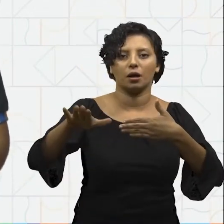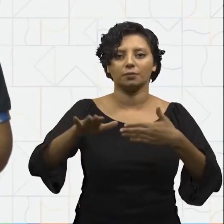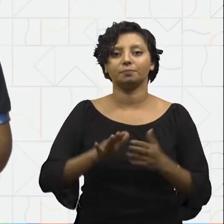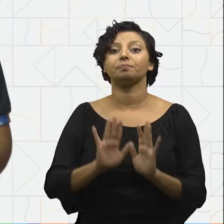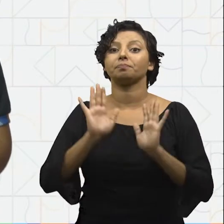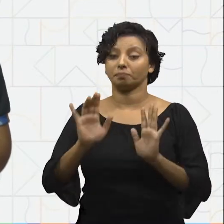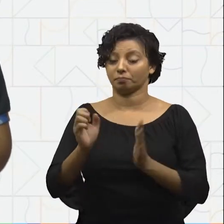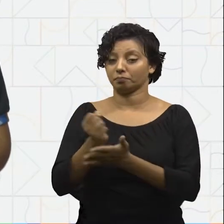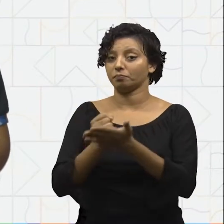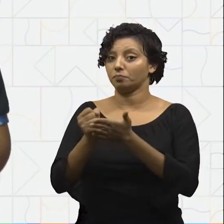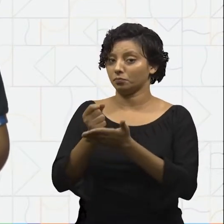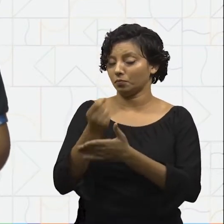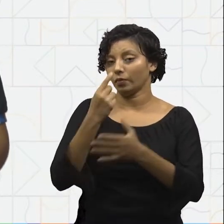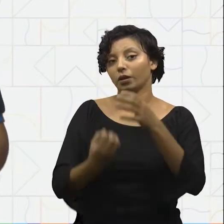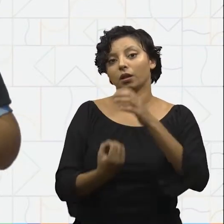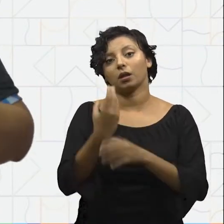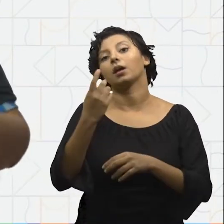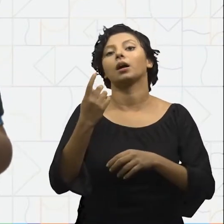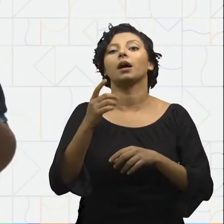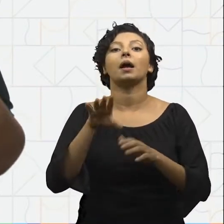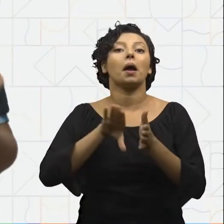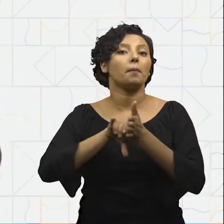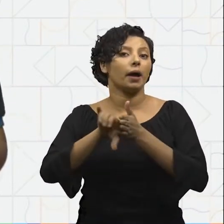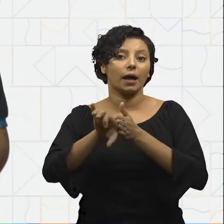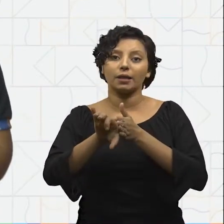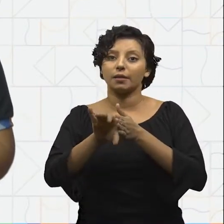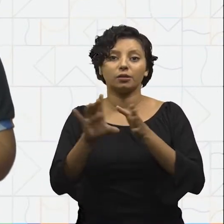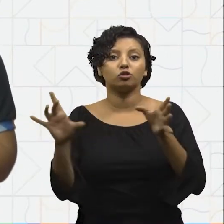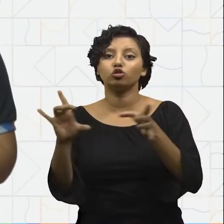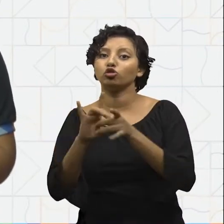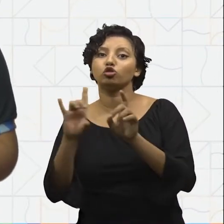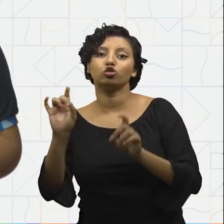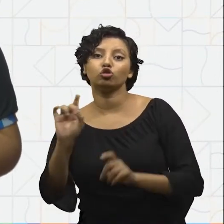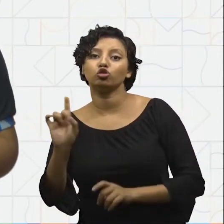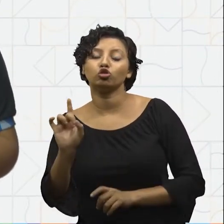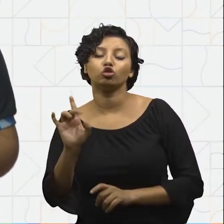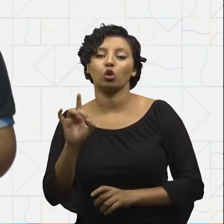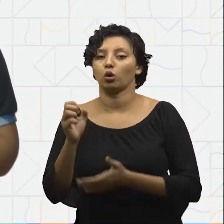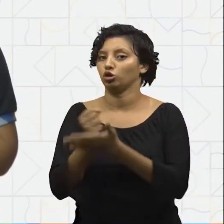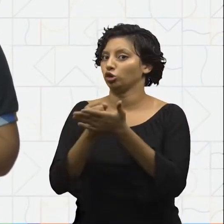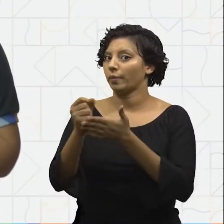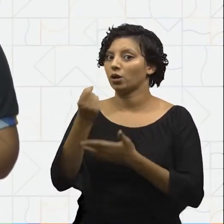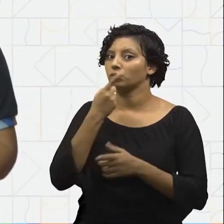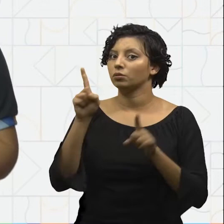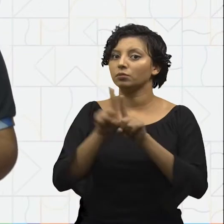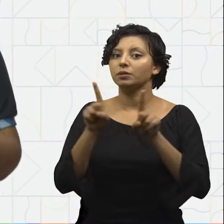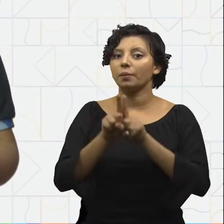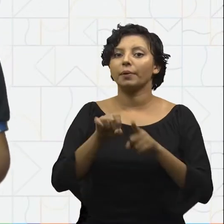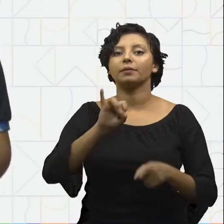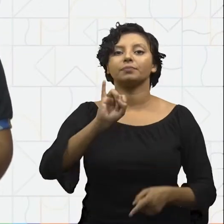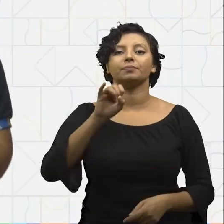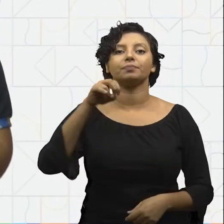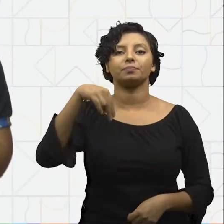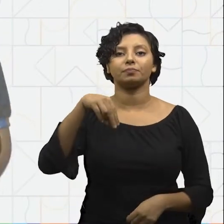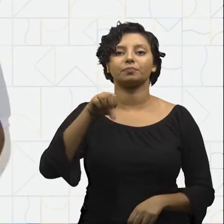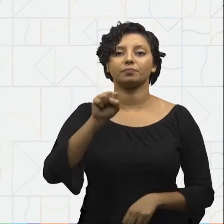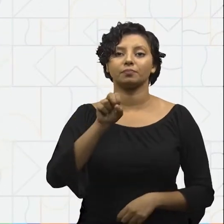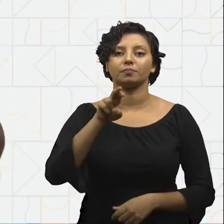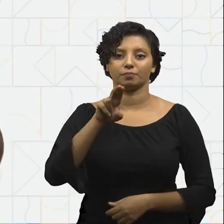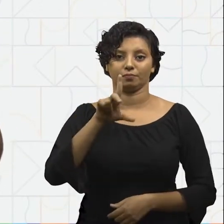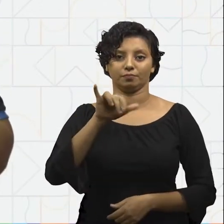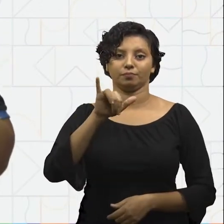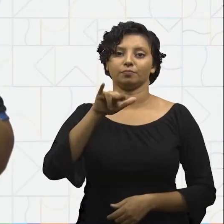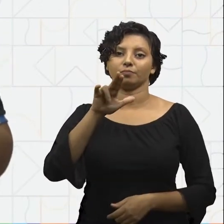medicamentos, as bactérias não estão ligadas apenas à produção de antibióticos, mas à produção de remédios, como a insulina.